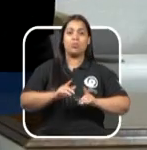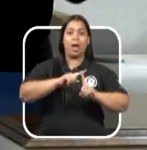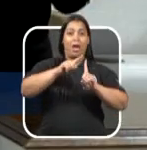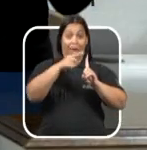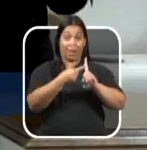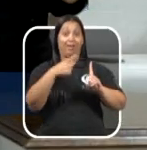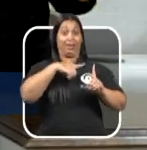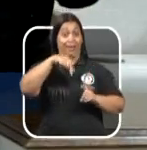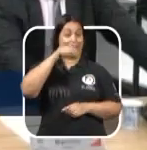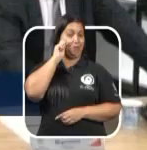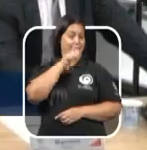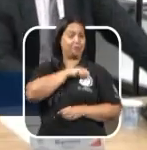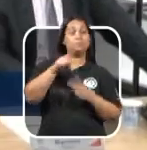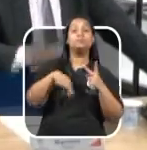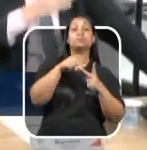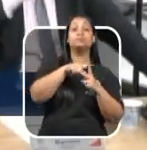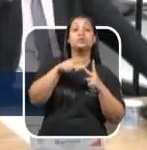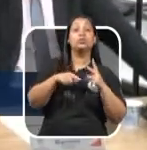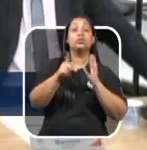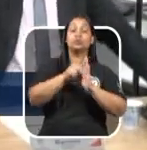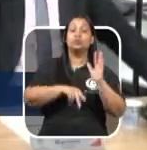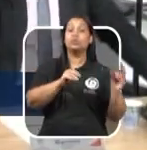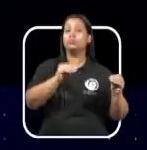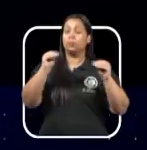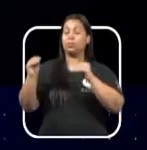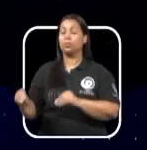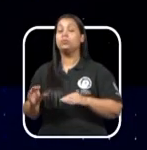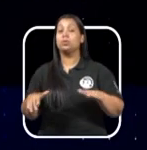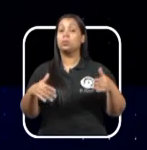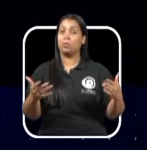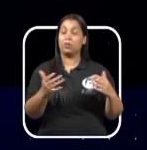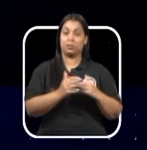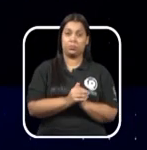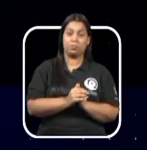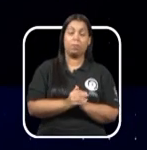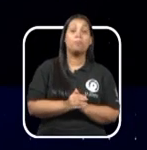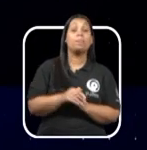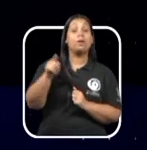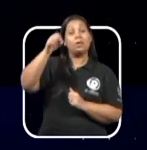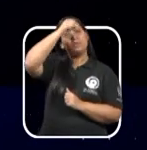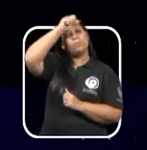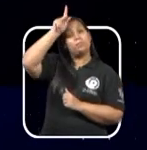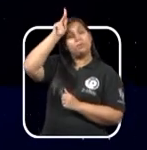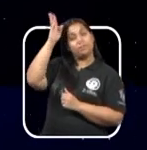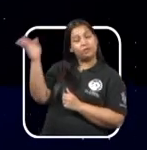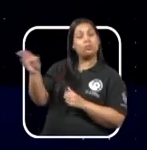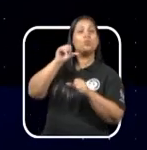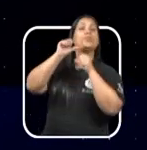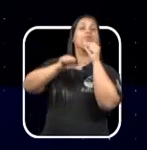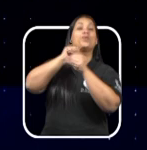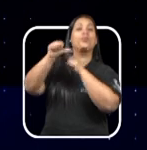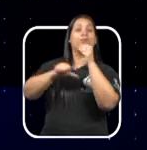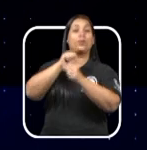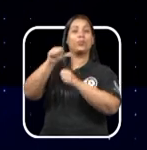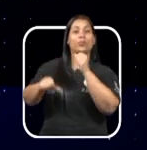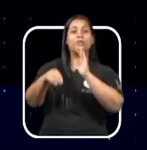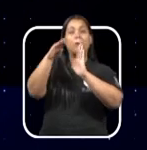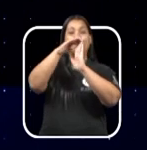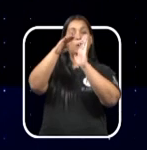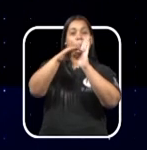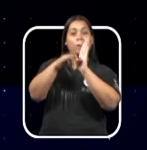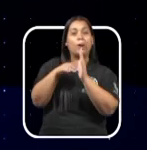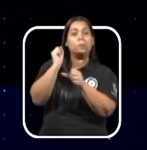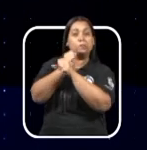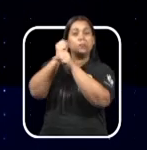Os dois projetos adiados são os seguintes. Do Executivo, que altera o código de obras do município.